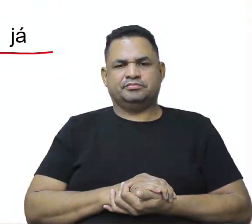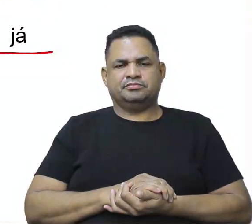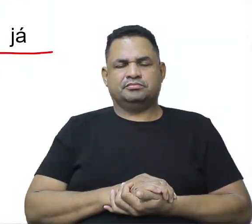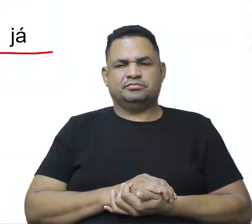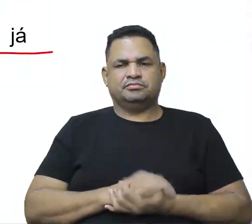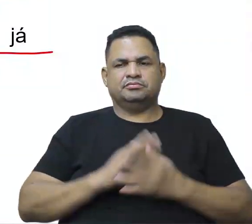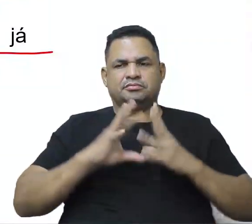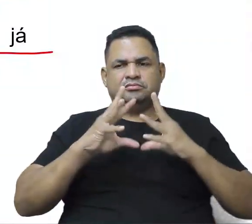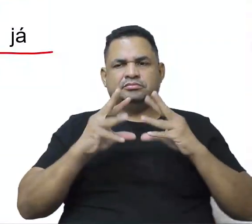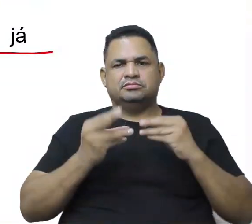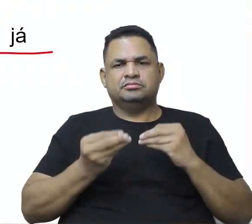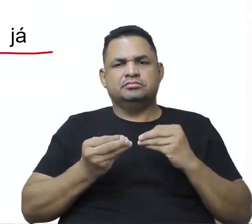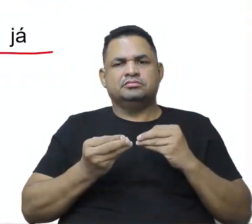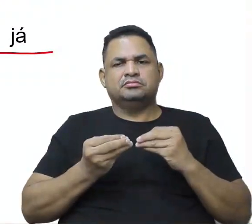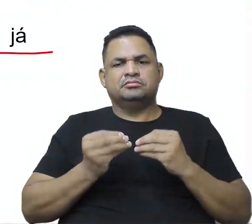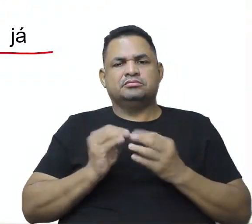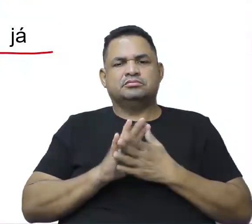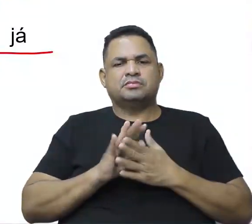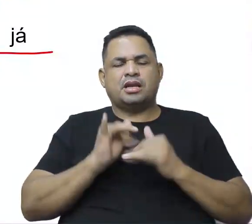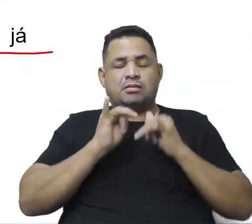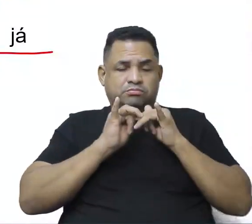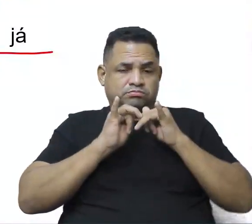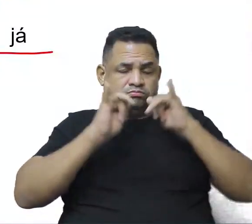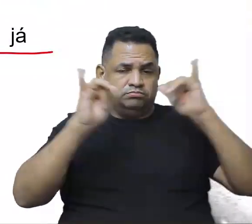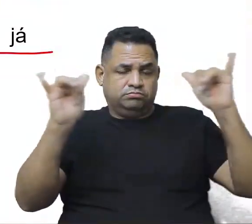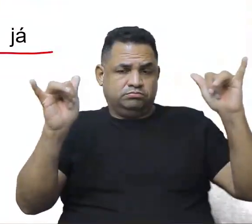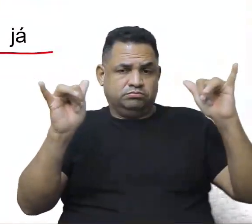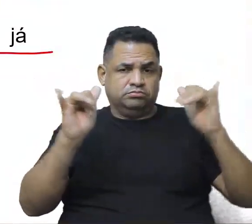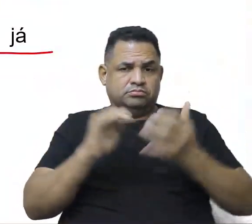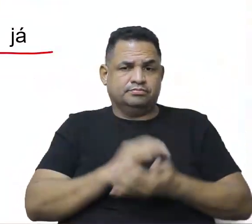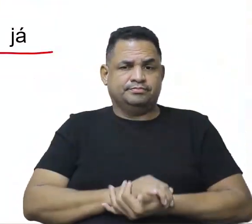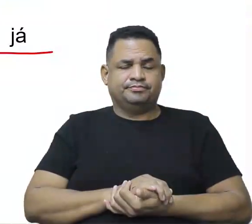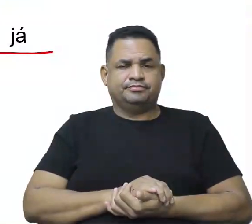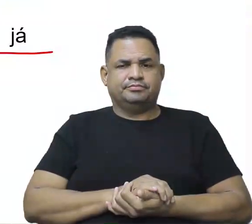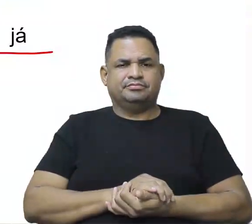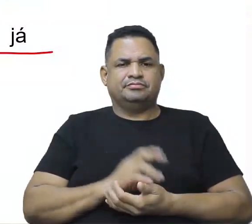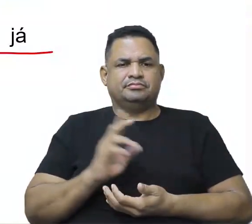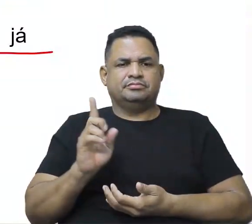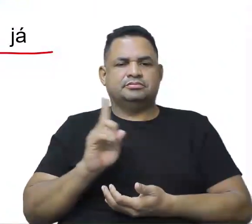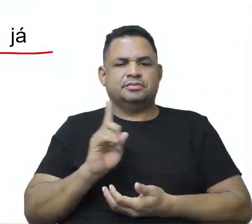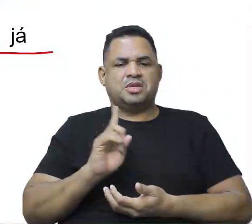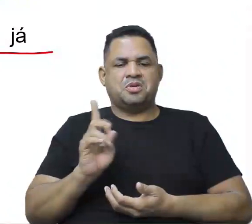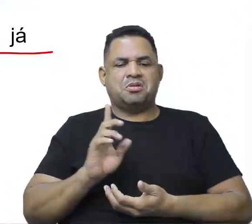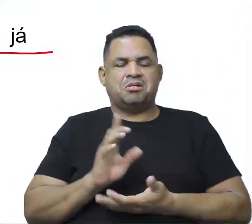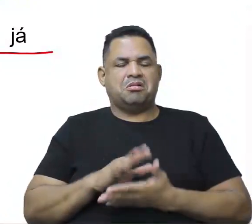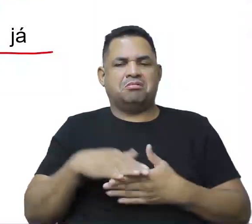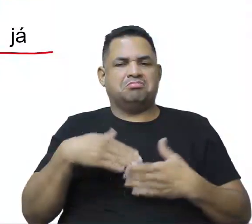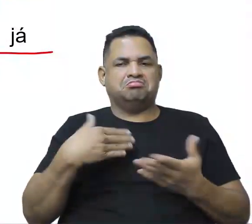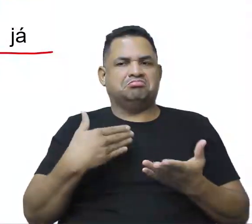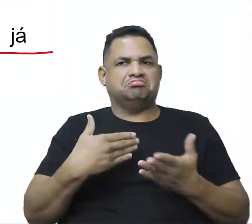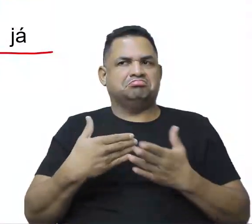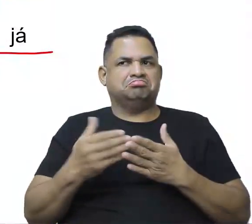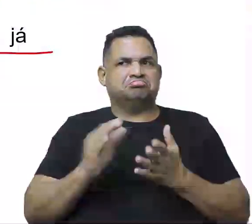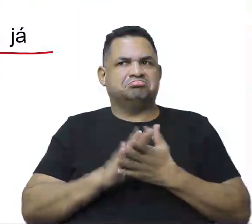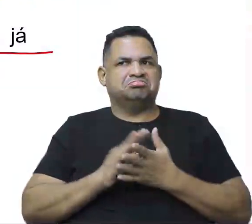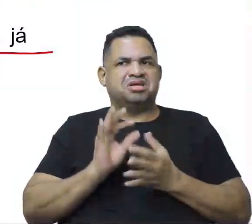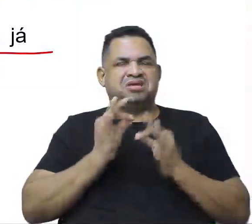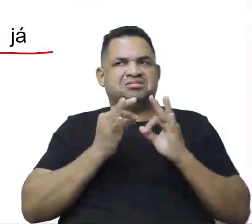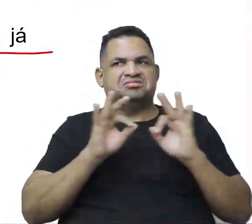Então, tem toda uma... A propaganda não é algo sórdido, não é algo só